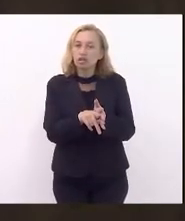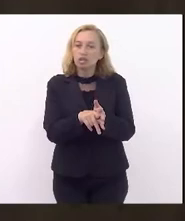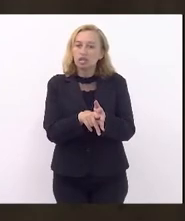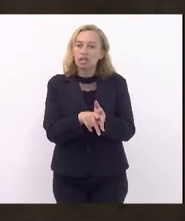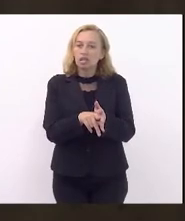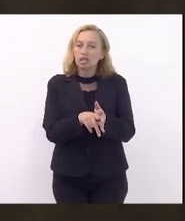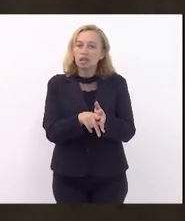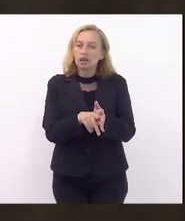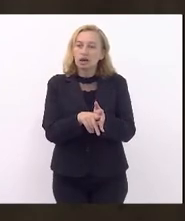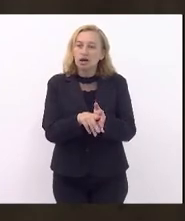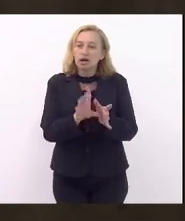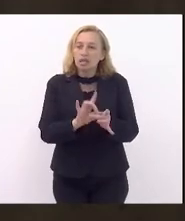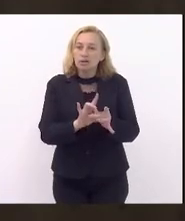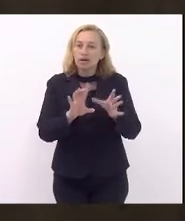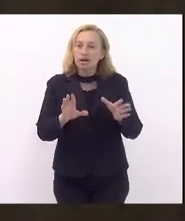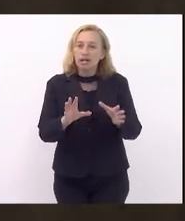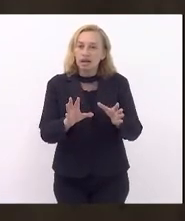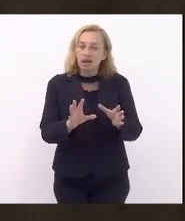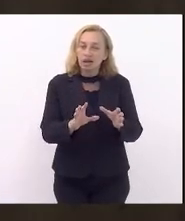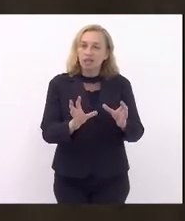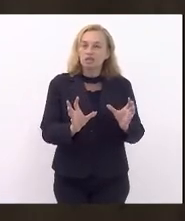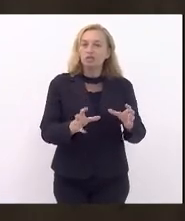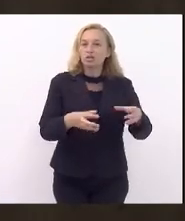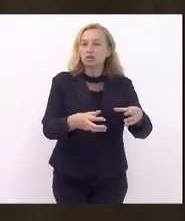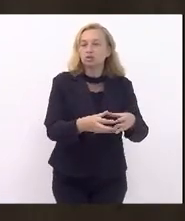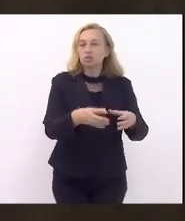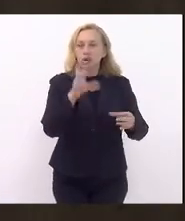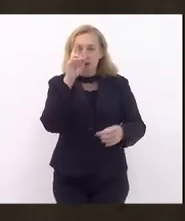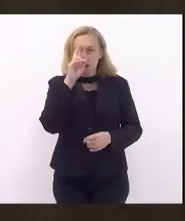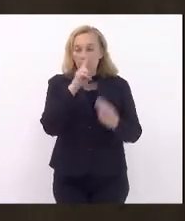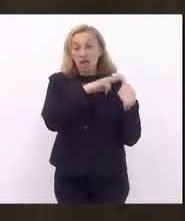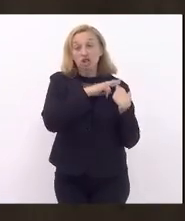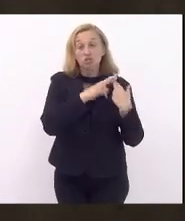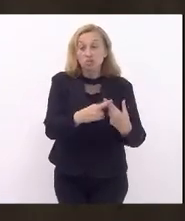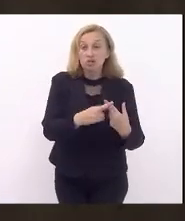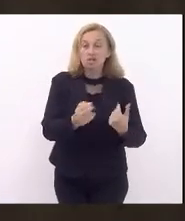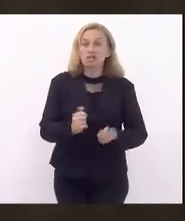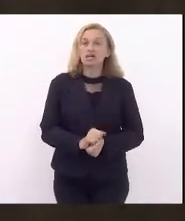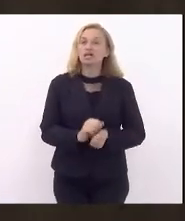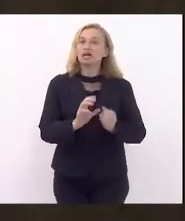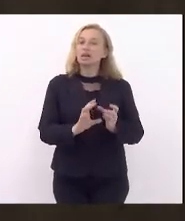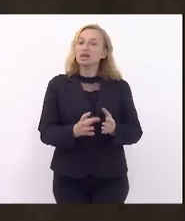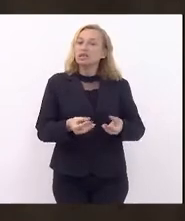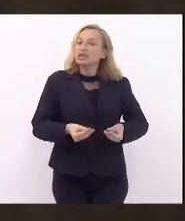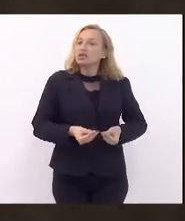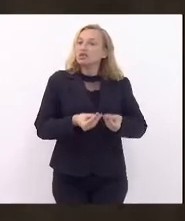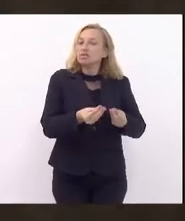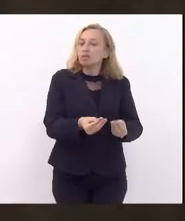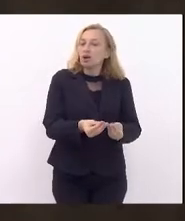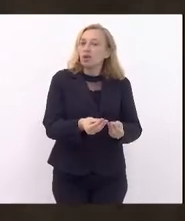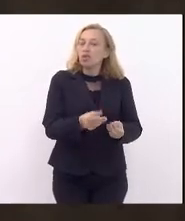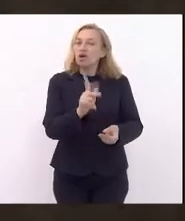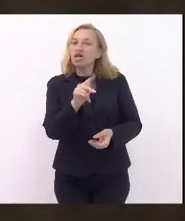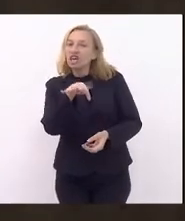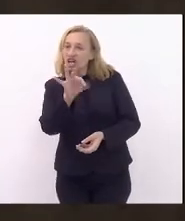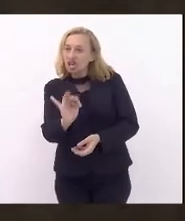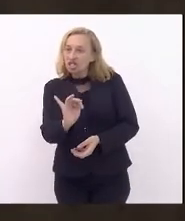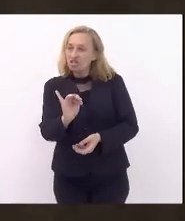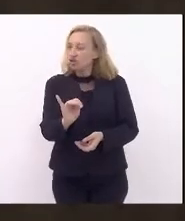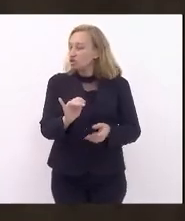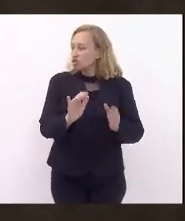autorizar aos órgãos responsáveis que disponibilizem no kit de higiene